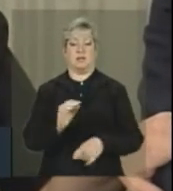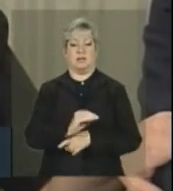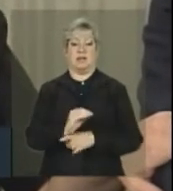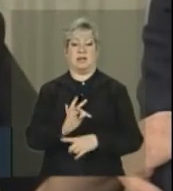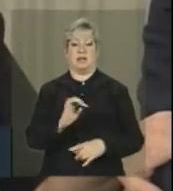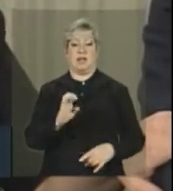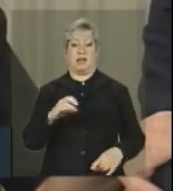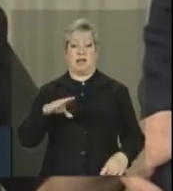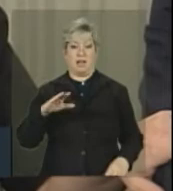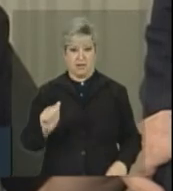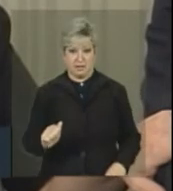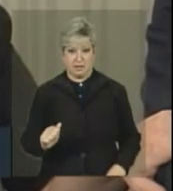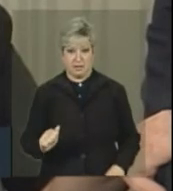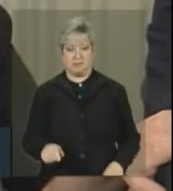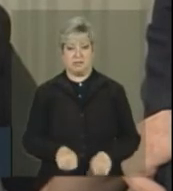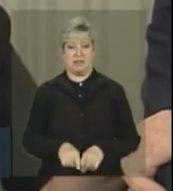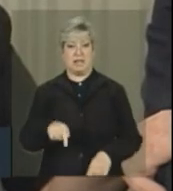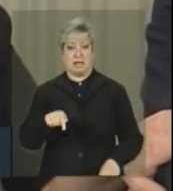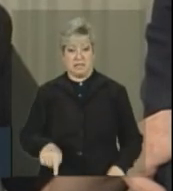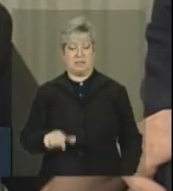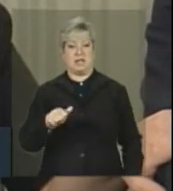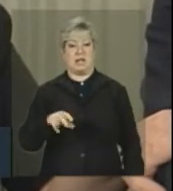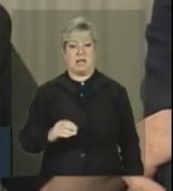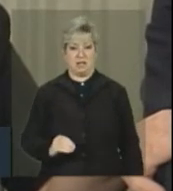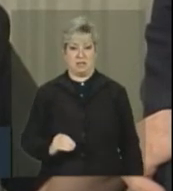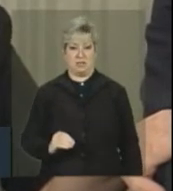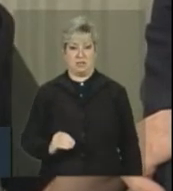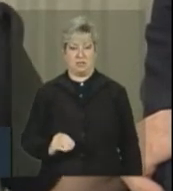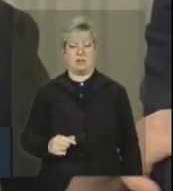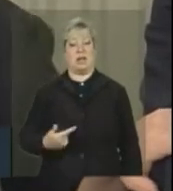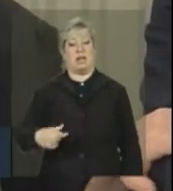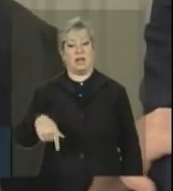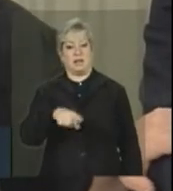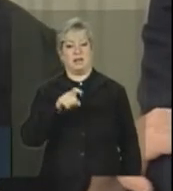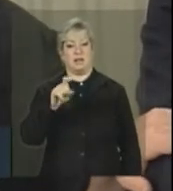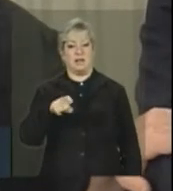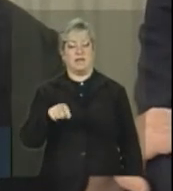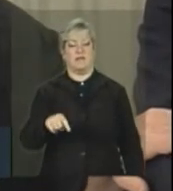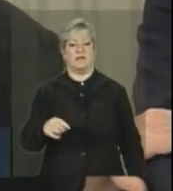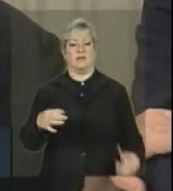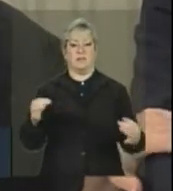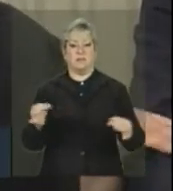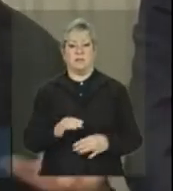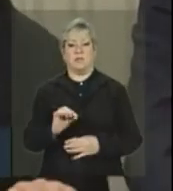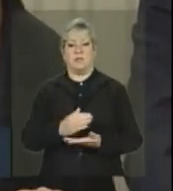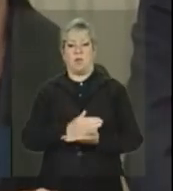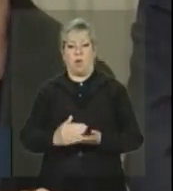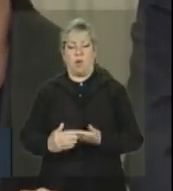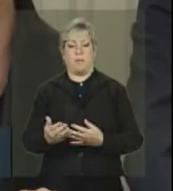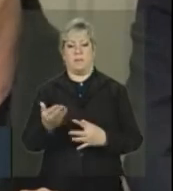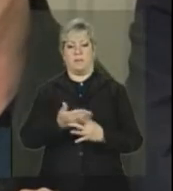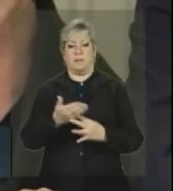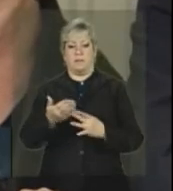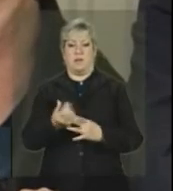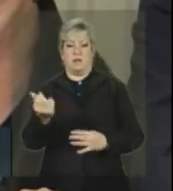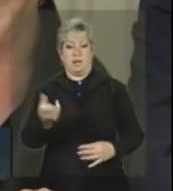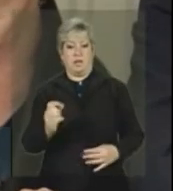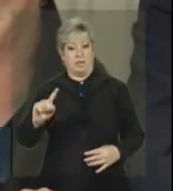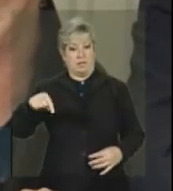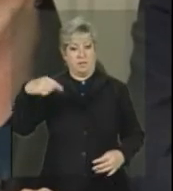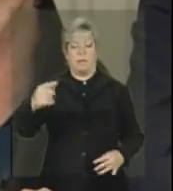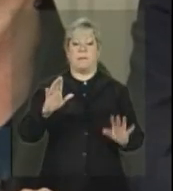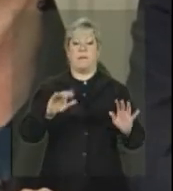assistência técnica este ano, elas estariam aptas para começar a receber as parcelas no próximo período. Em